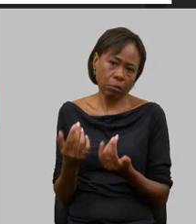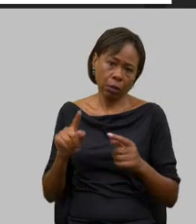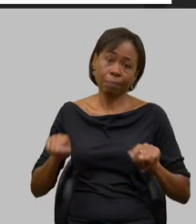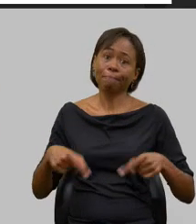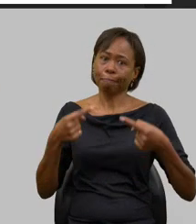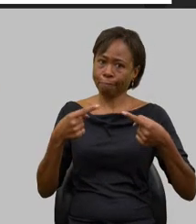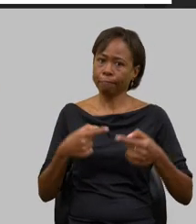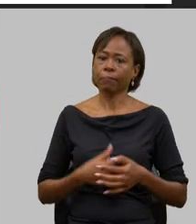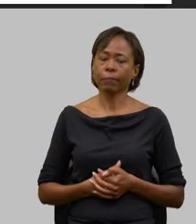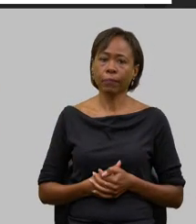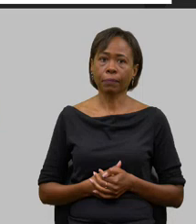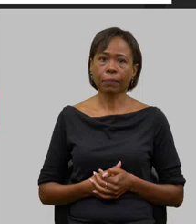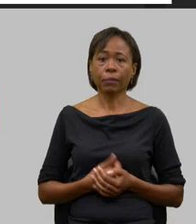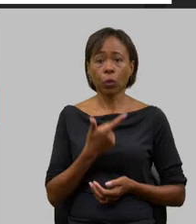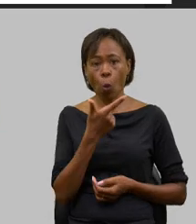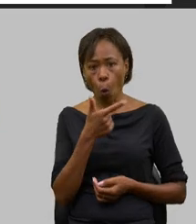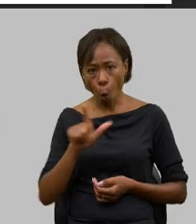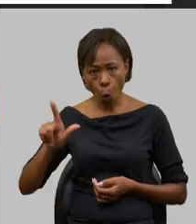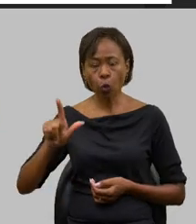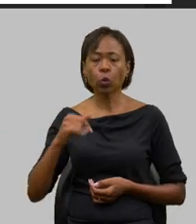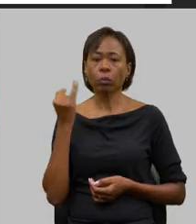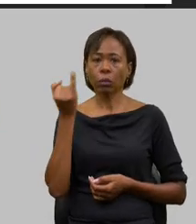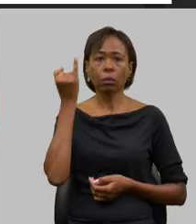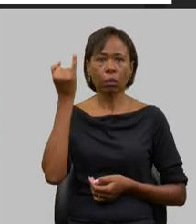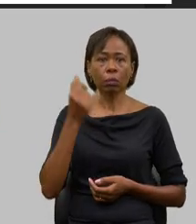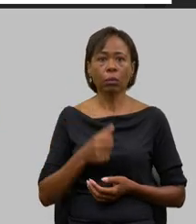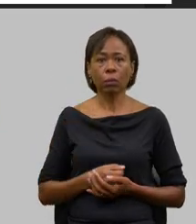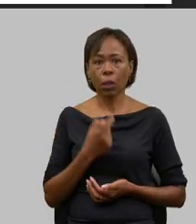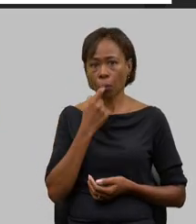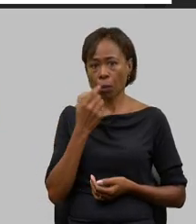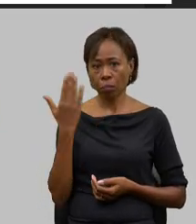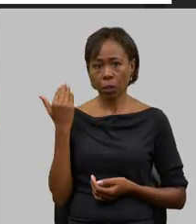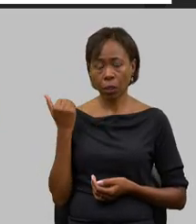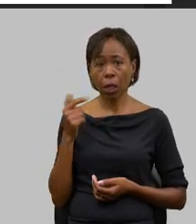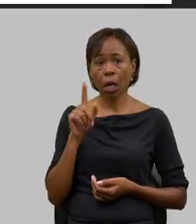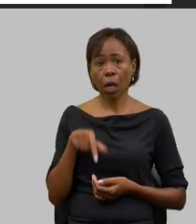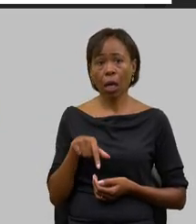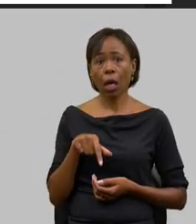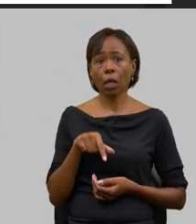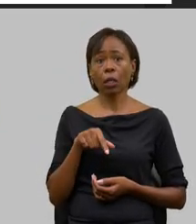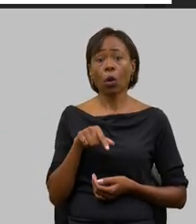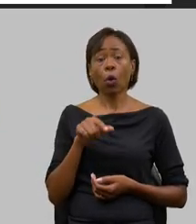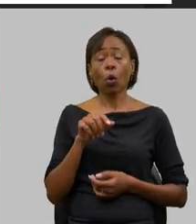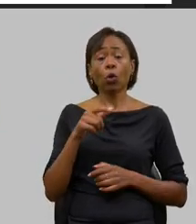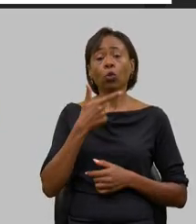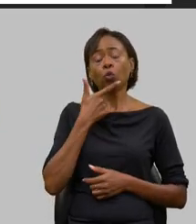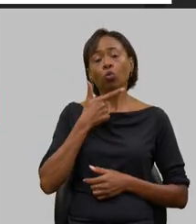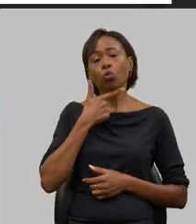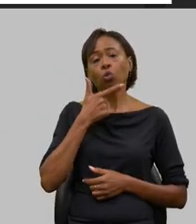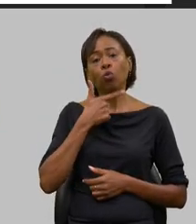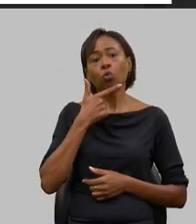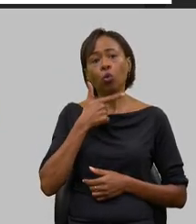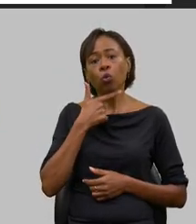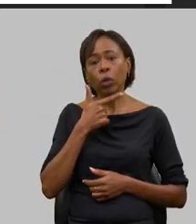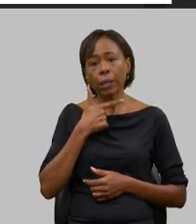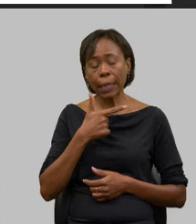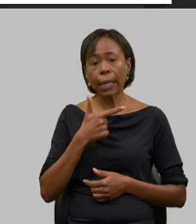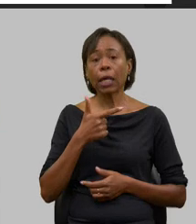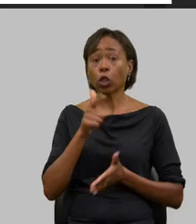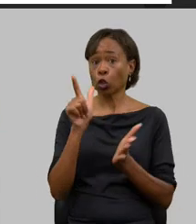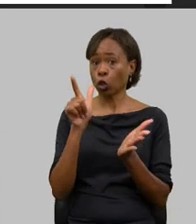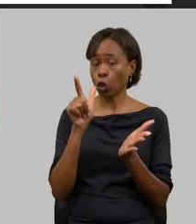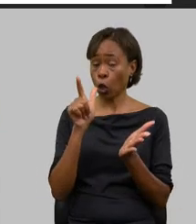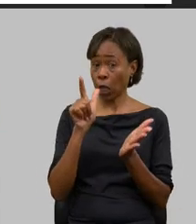outra ação de destaque recentemente foi a regulamentação do queijo Minas artesanal de casca florida para quem não